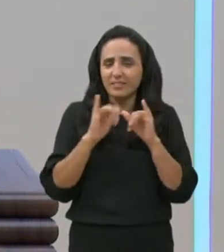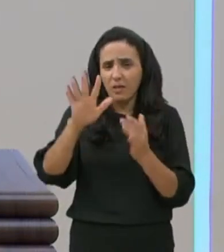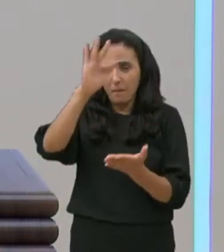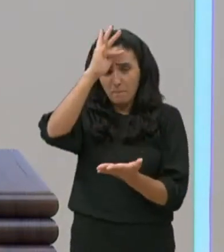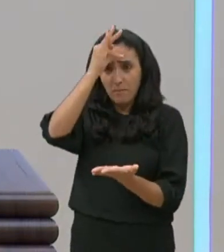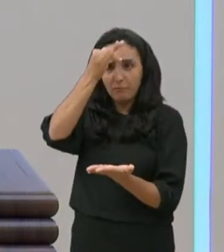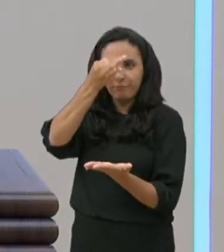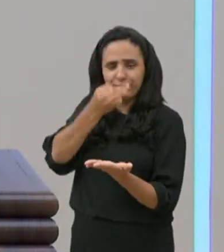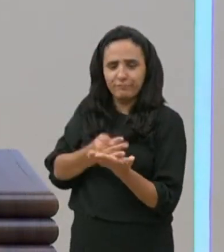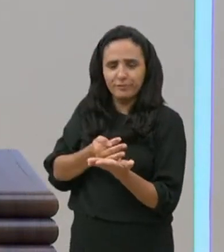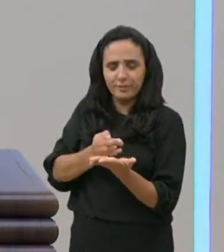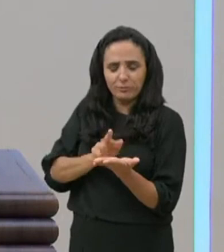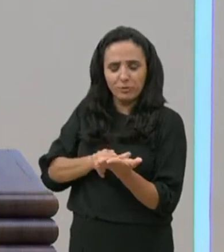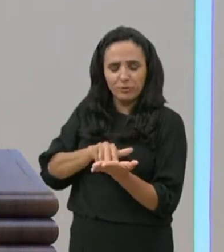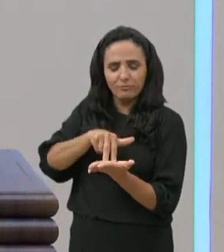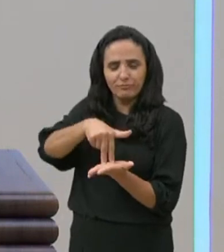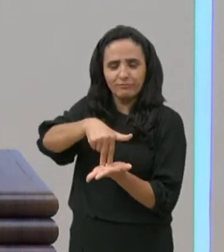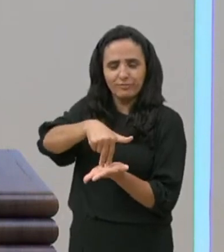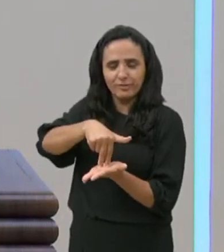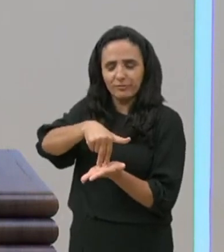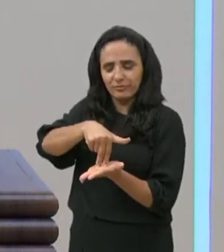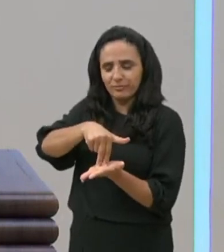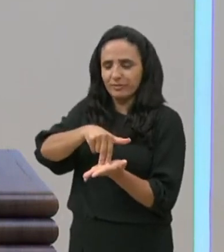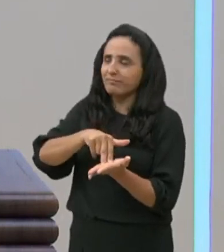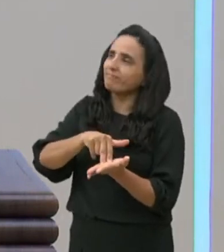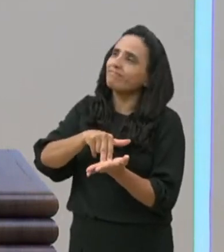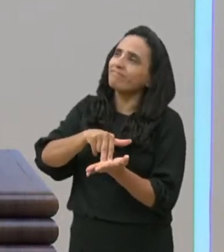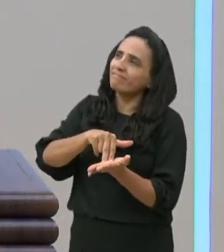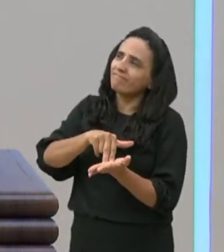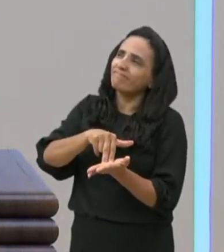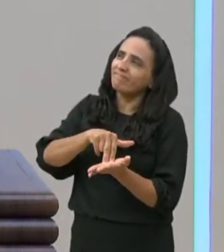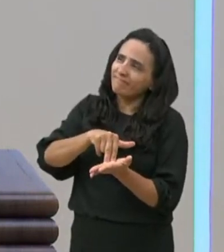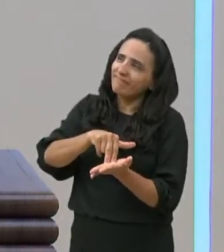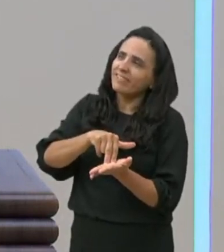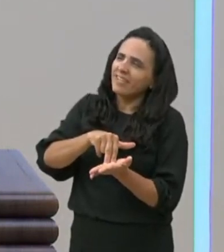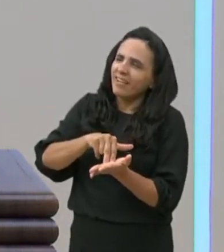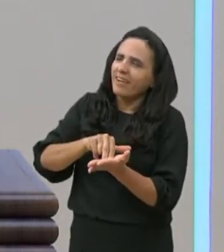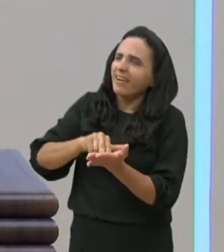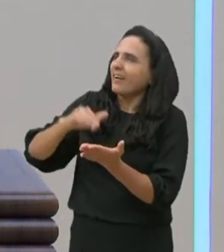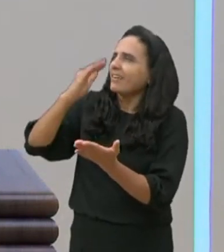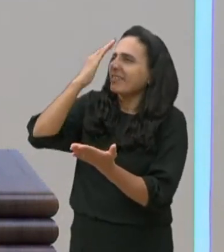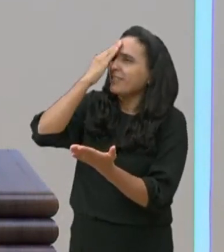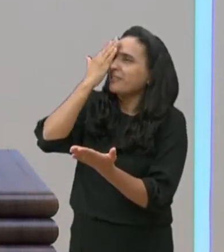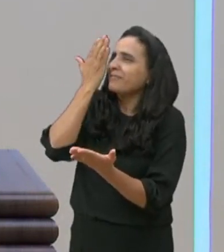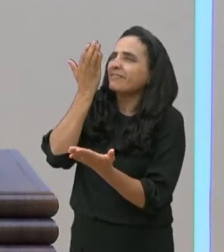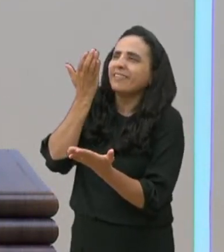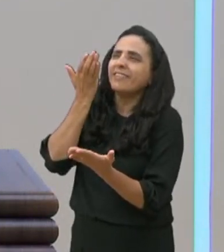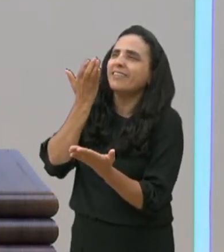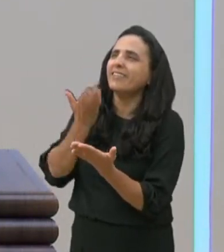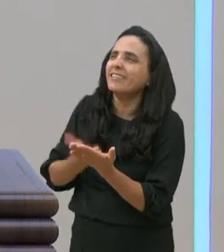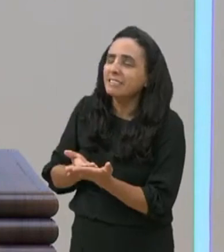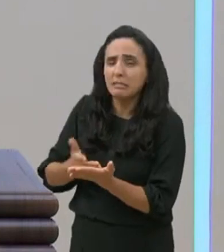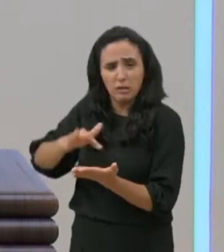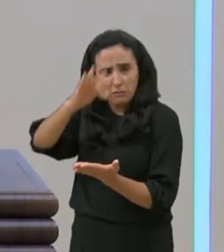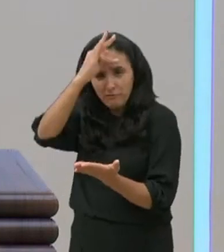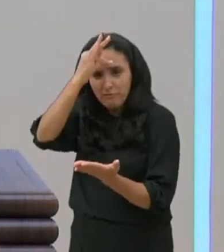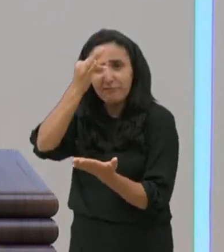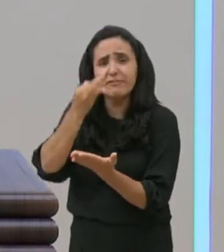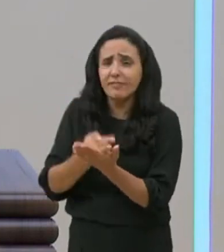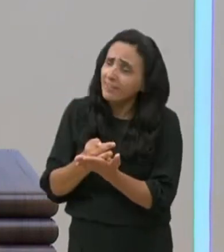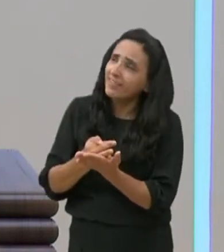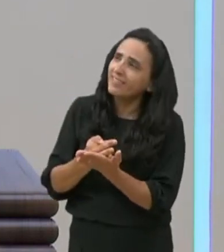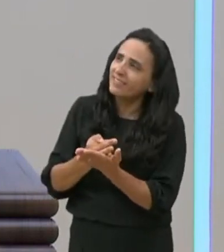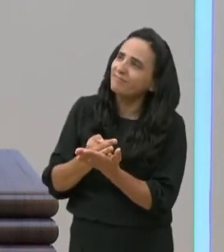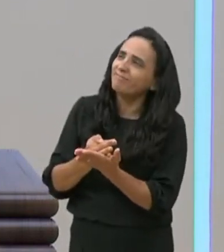firme em Deus. Uma fé convicta, uma fé confiante em